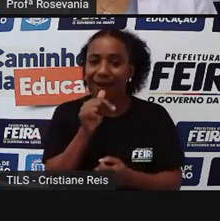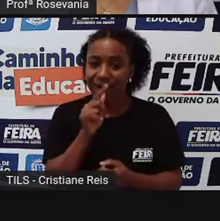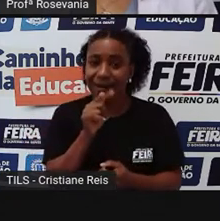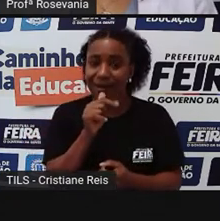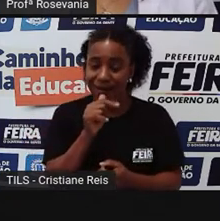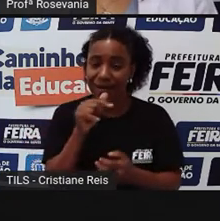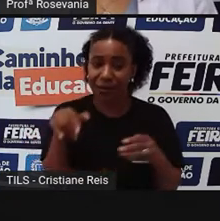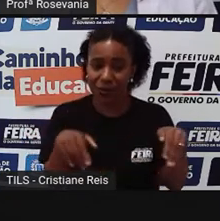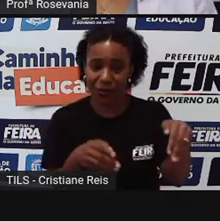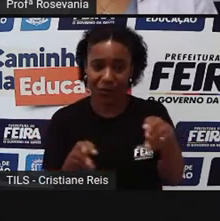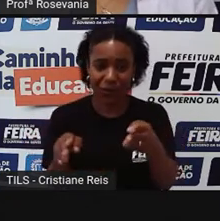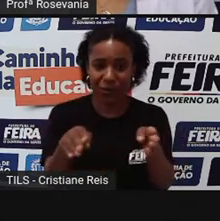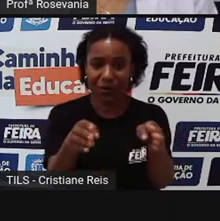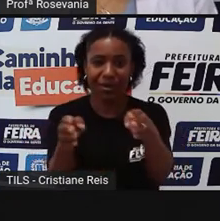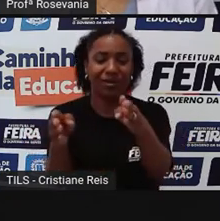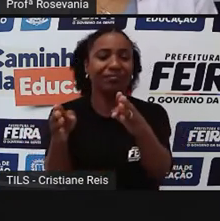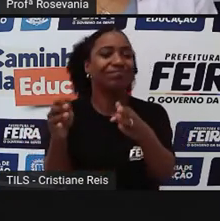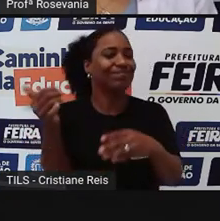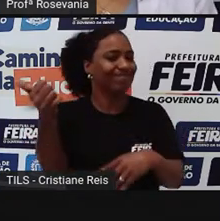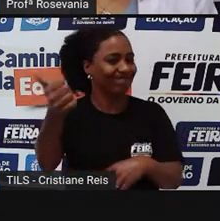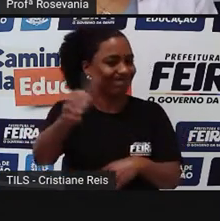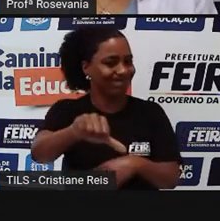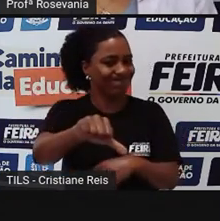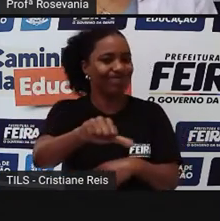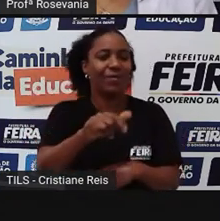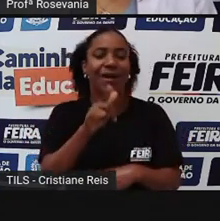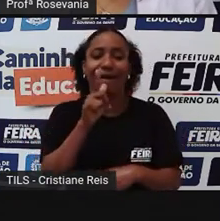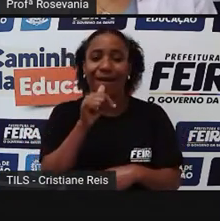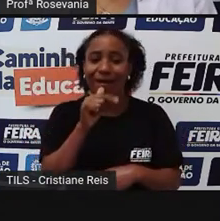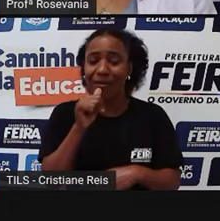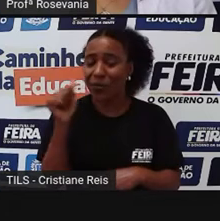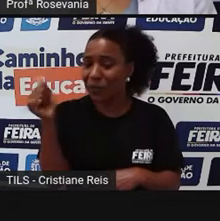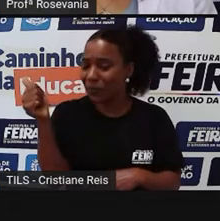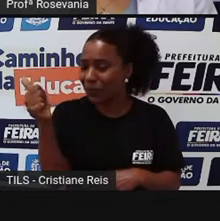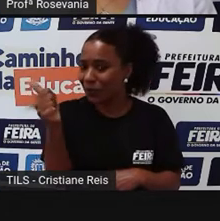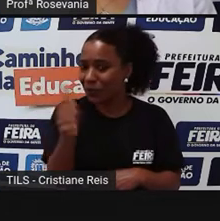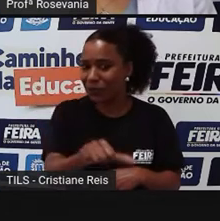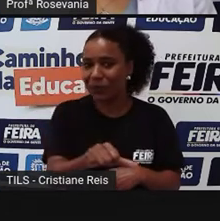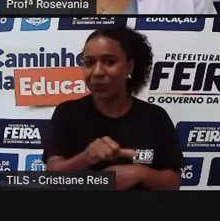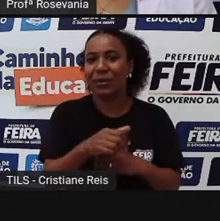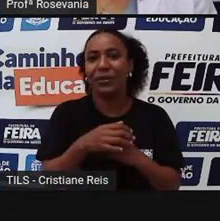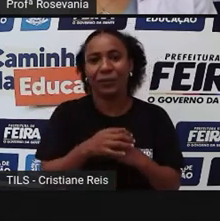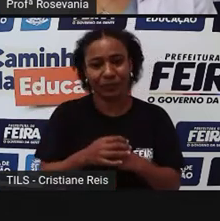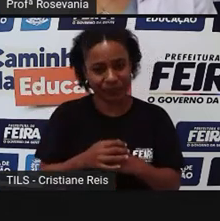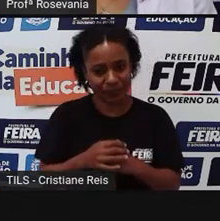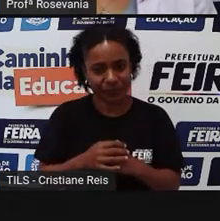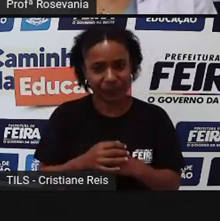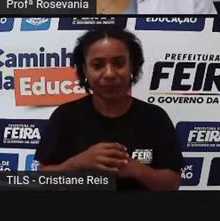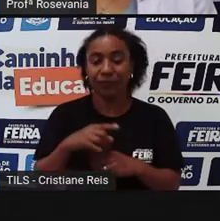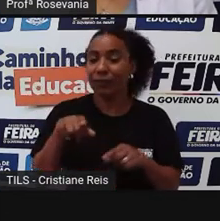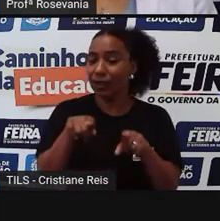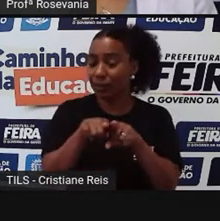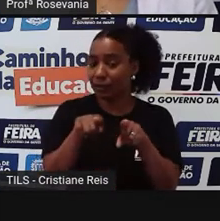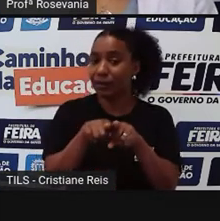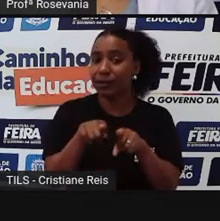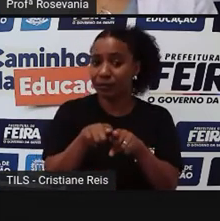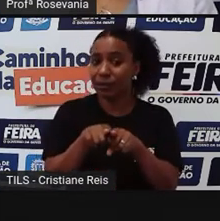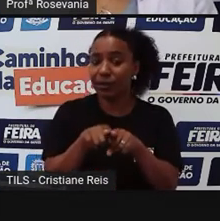muito, a depender da análise, maltratado. A gente tem uma série de plantas de estilo baronesa, que também,